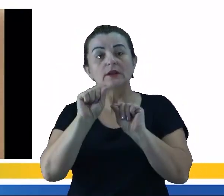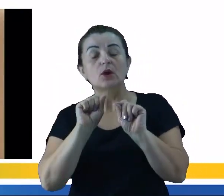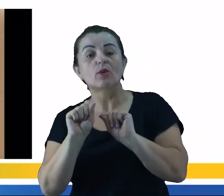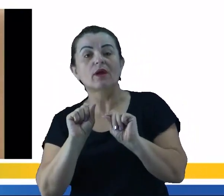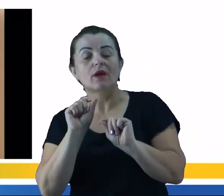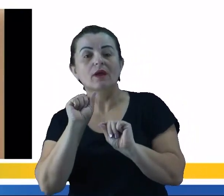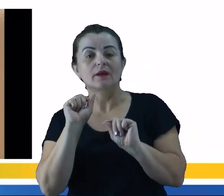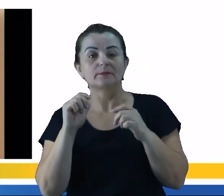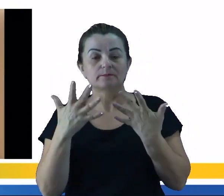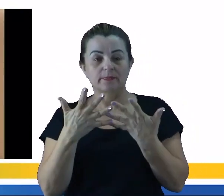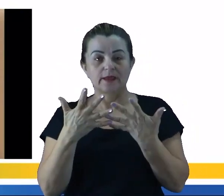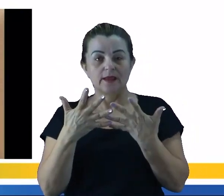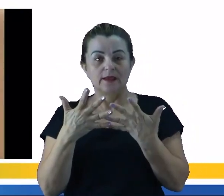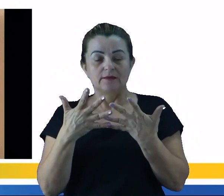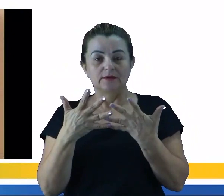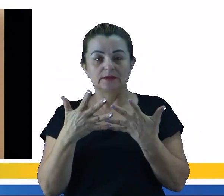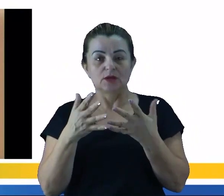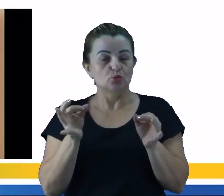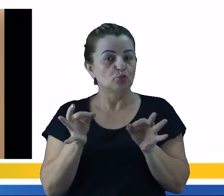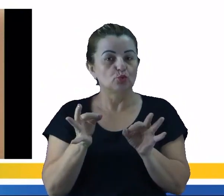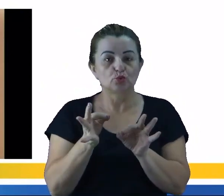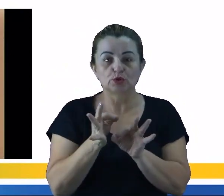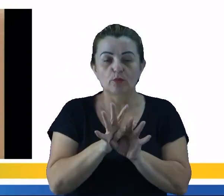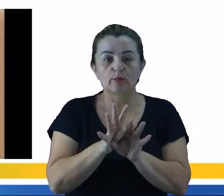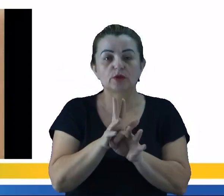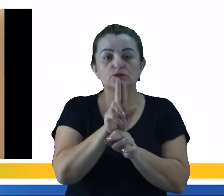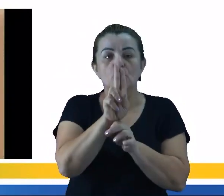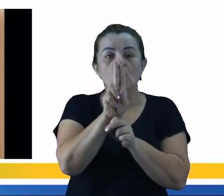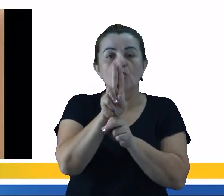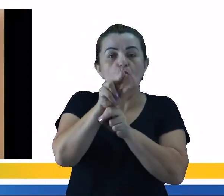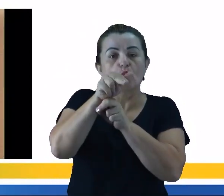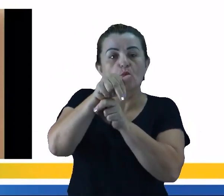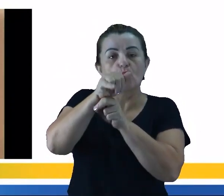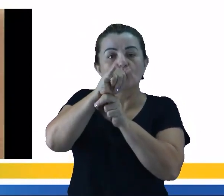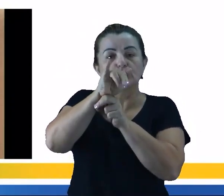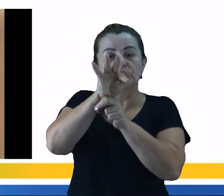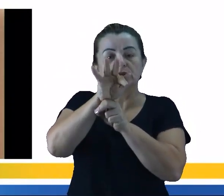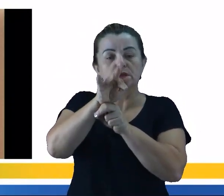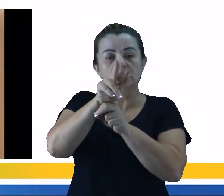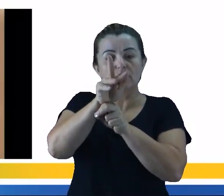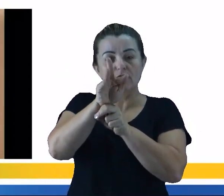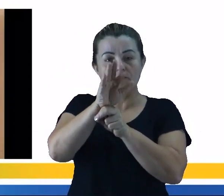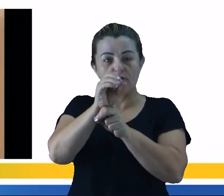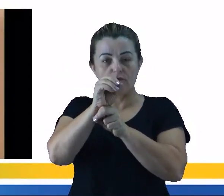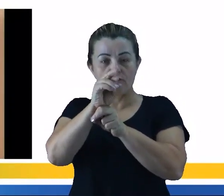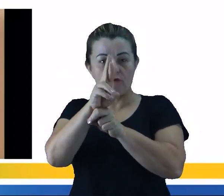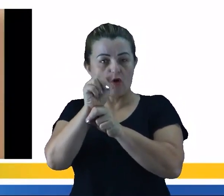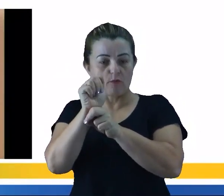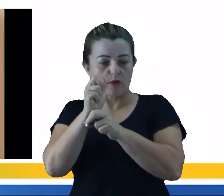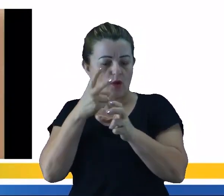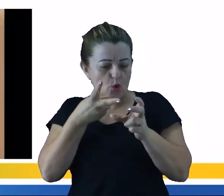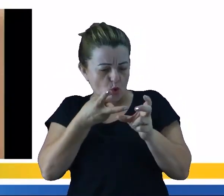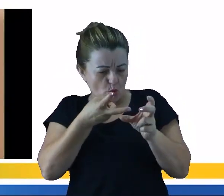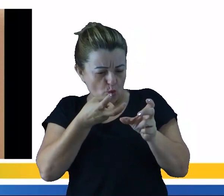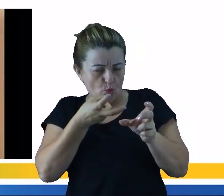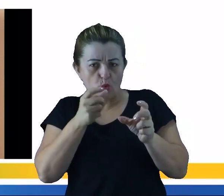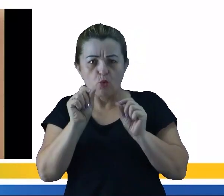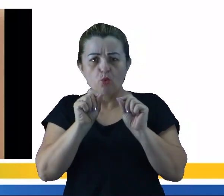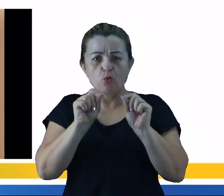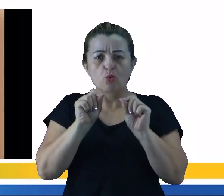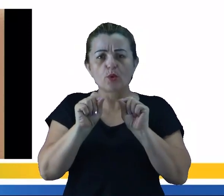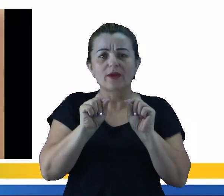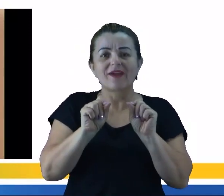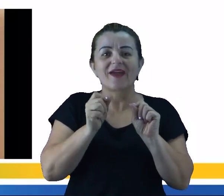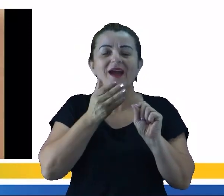completamente uniforme, ela vai estar homogênea. Então a gente não consegue distinguir o que que é